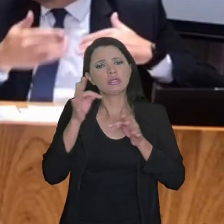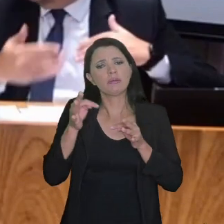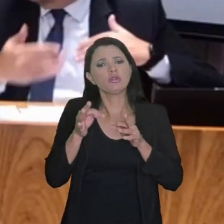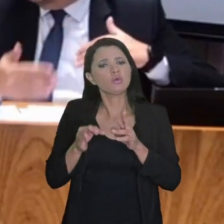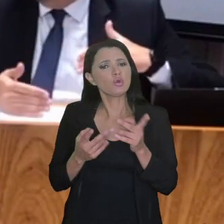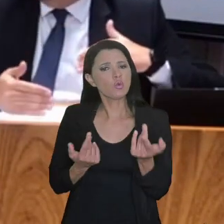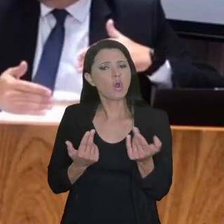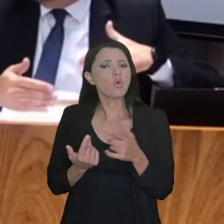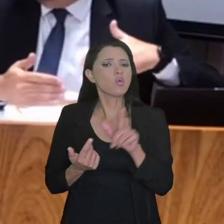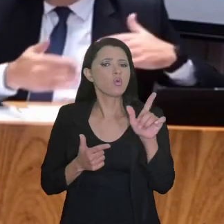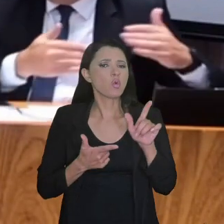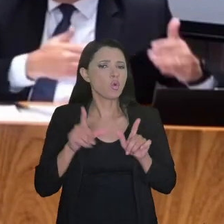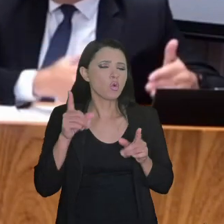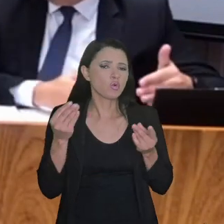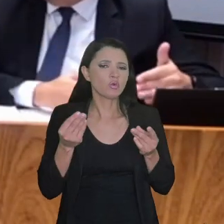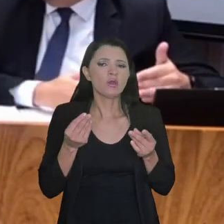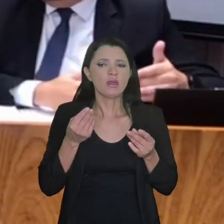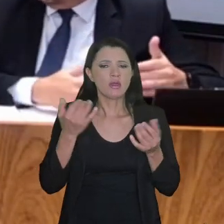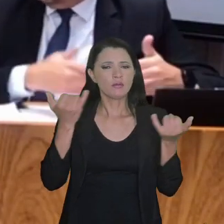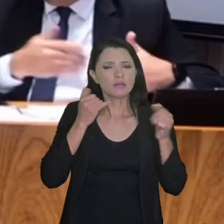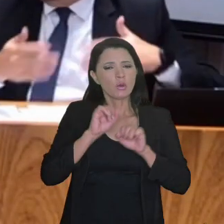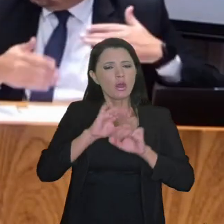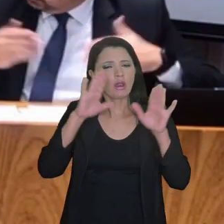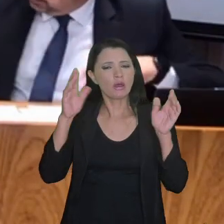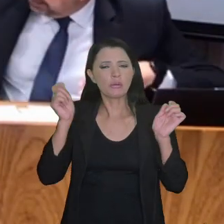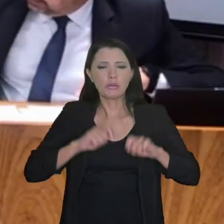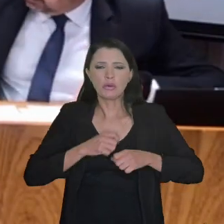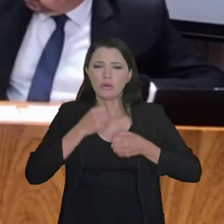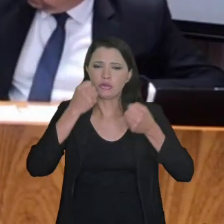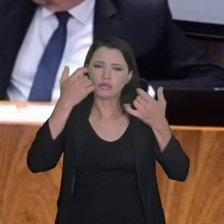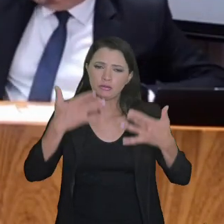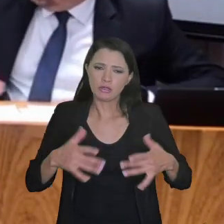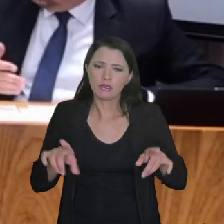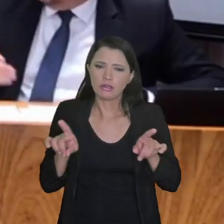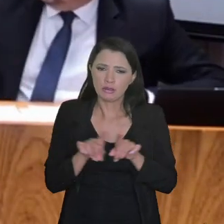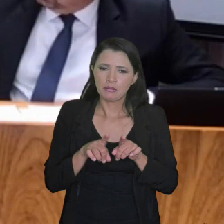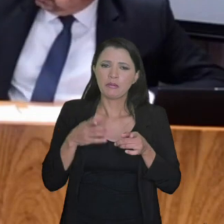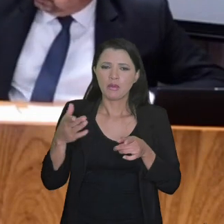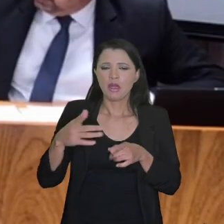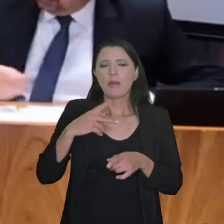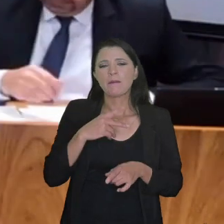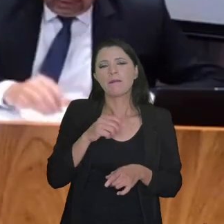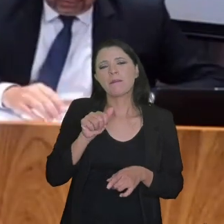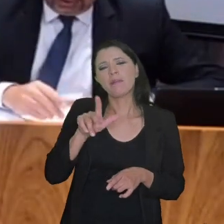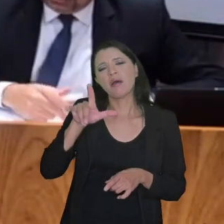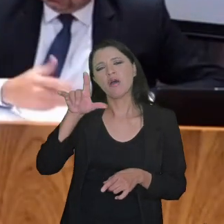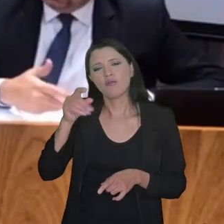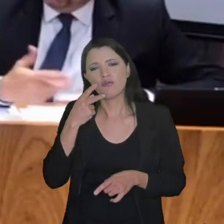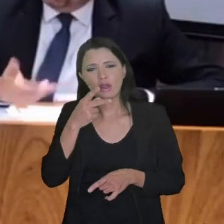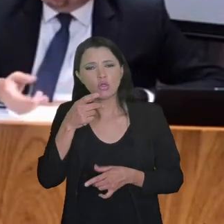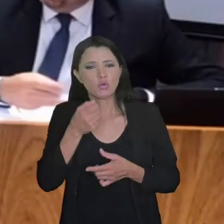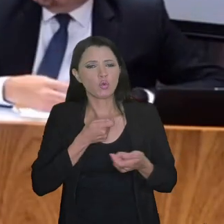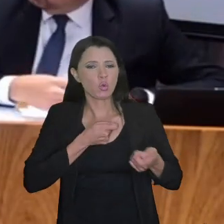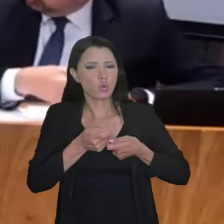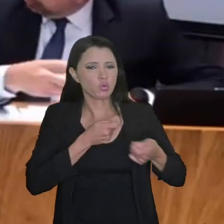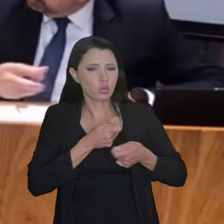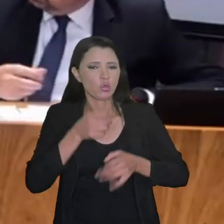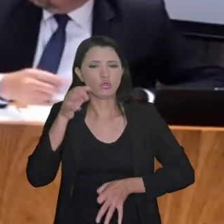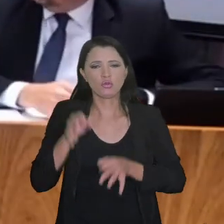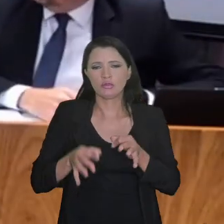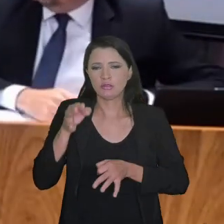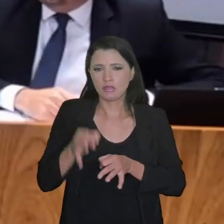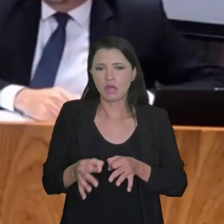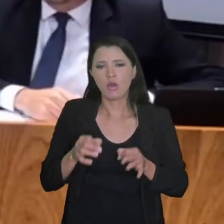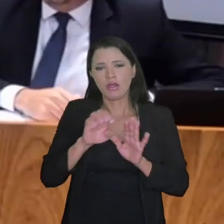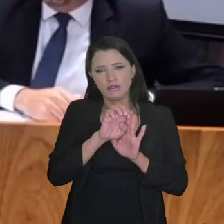vou ter o mesmo tratamento com os demais, é só uma questão da transparência que a gente pode falar lá e o doutor Paulo Conrado certamente vai tratar do controle